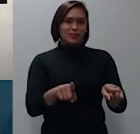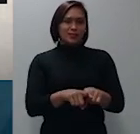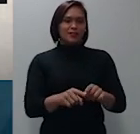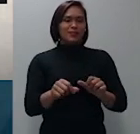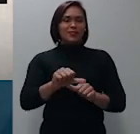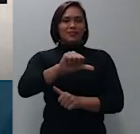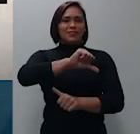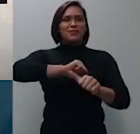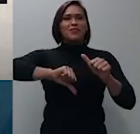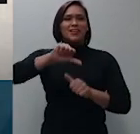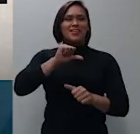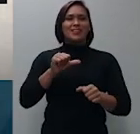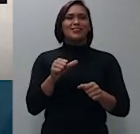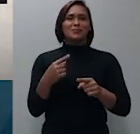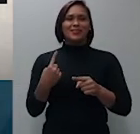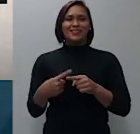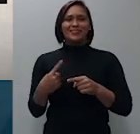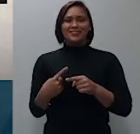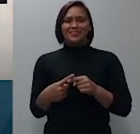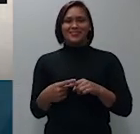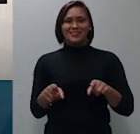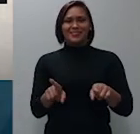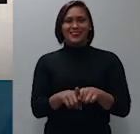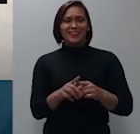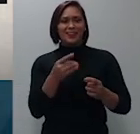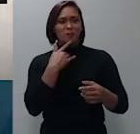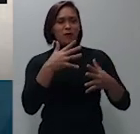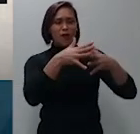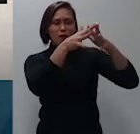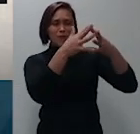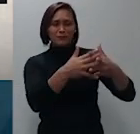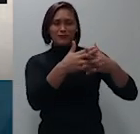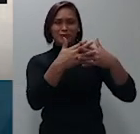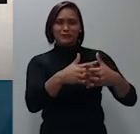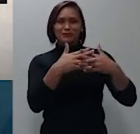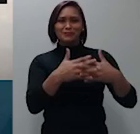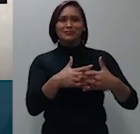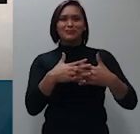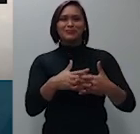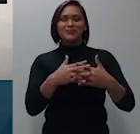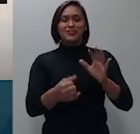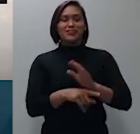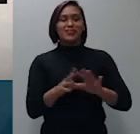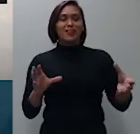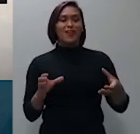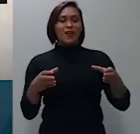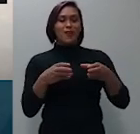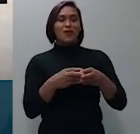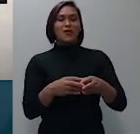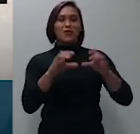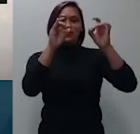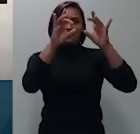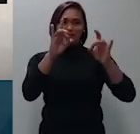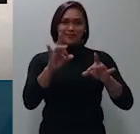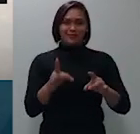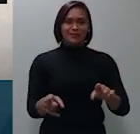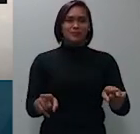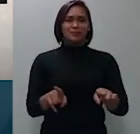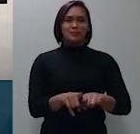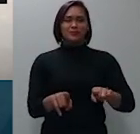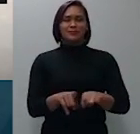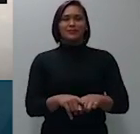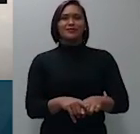distinguish para com a conclusão externada pela Corte Especial para despeito de se tratar de ação monitória com